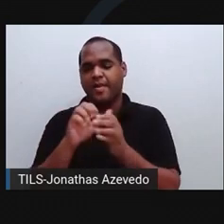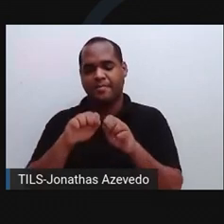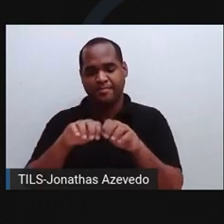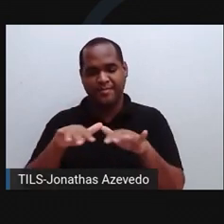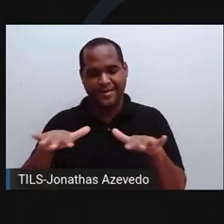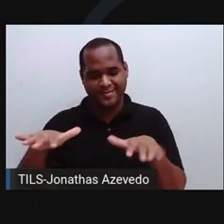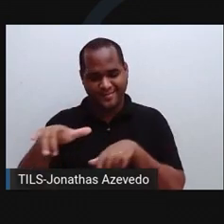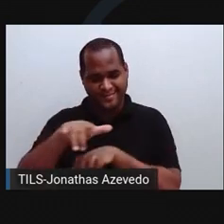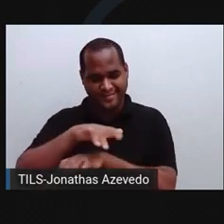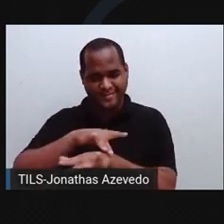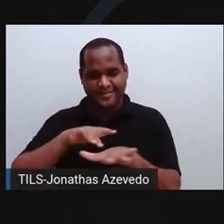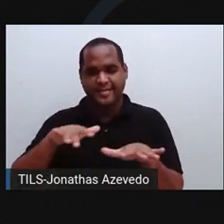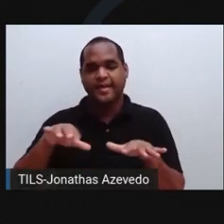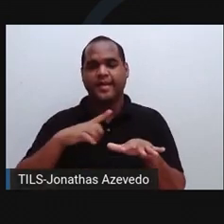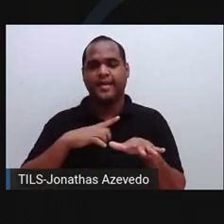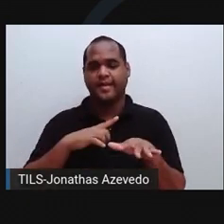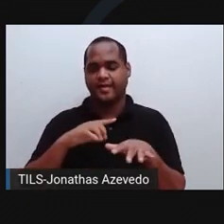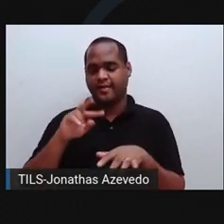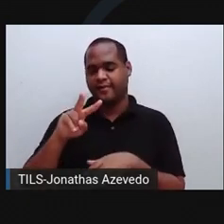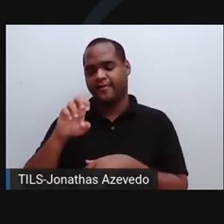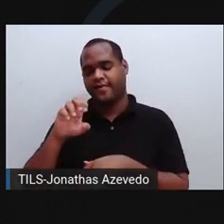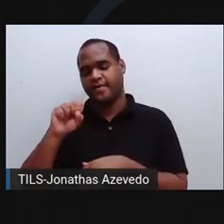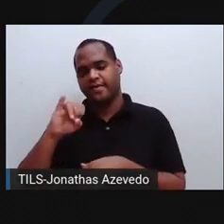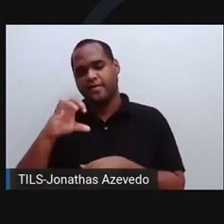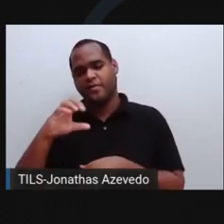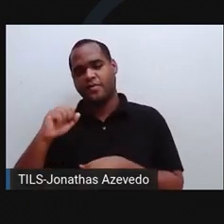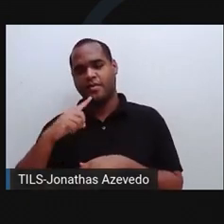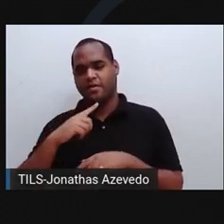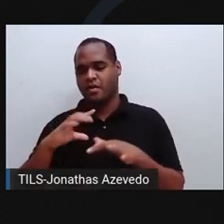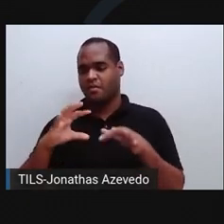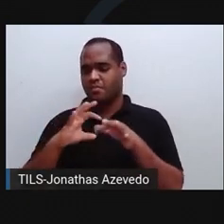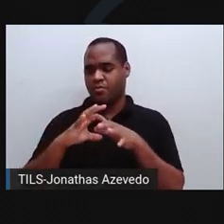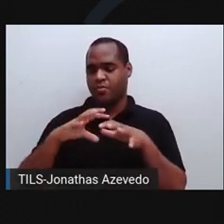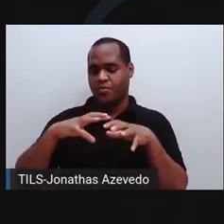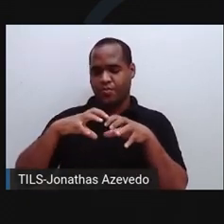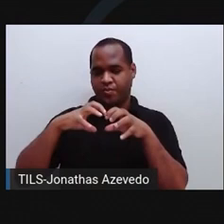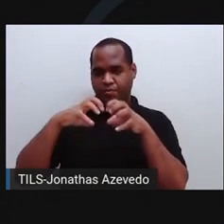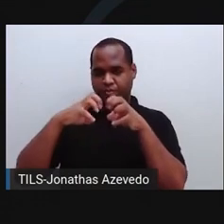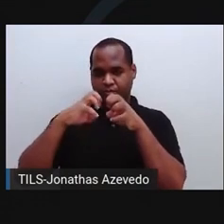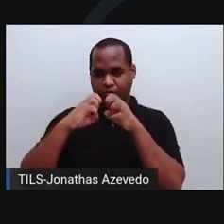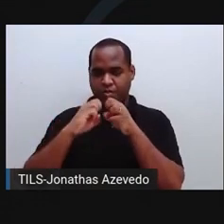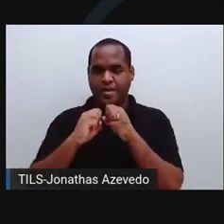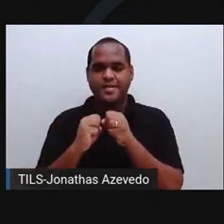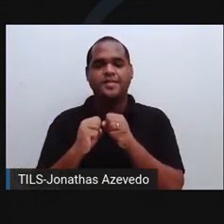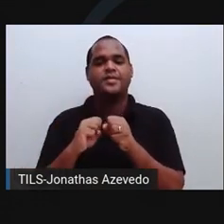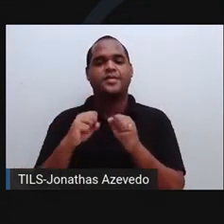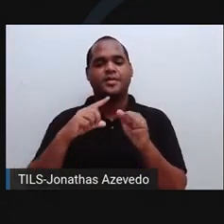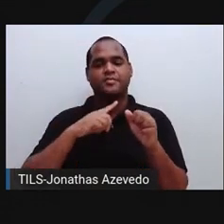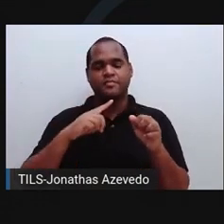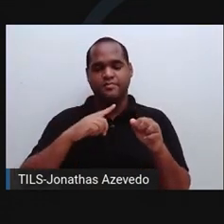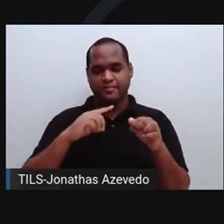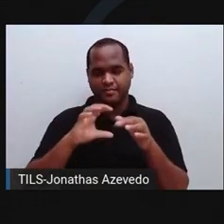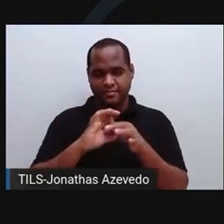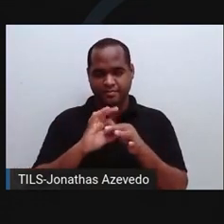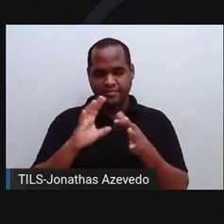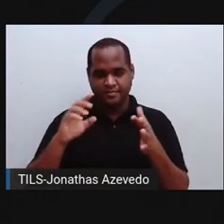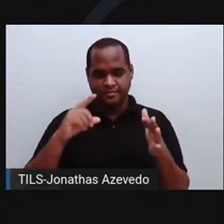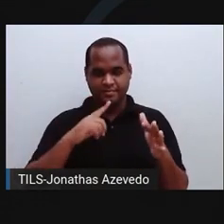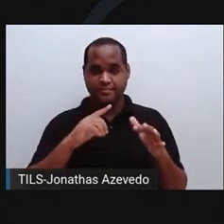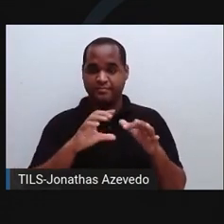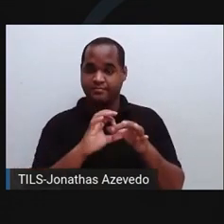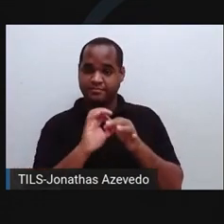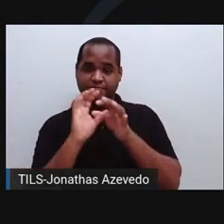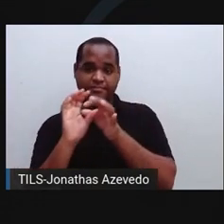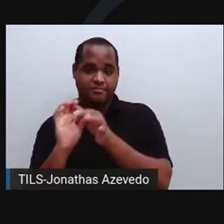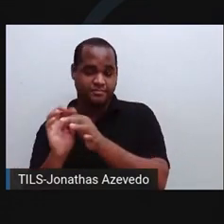vesículas se fundam à membrana plasmática do neurônio pré-sináptico, liberando os neurotransmissores para a fenda sináptica.